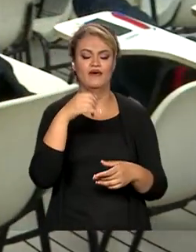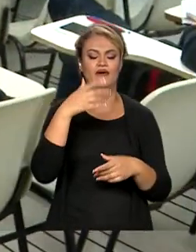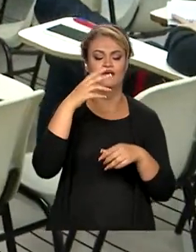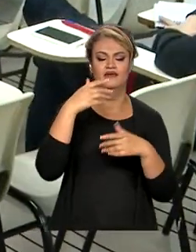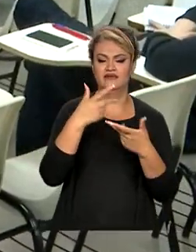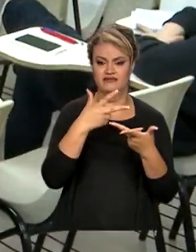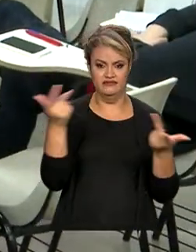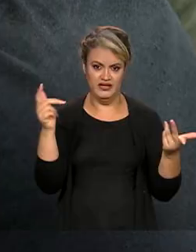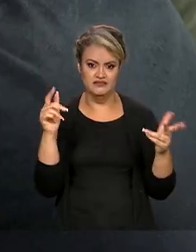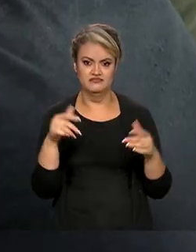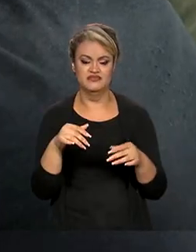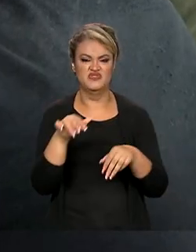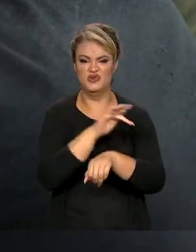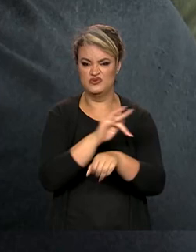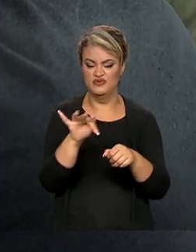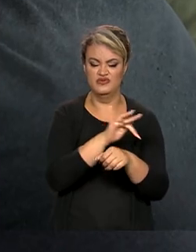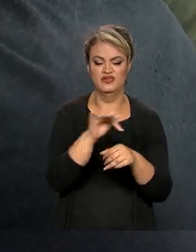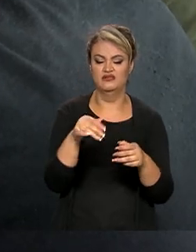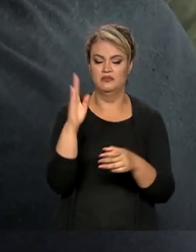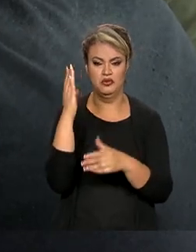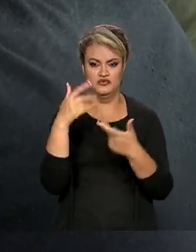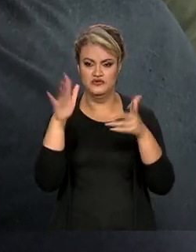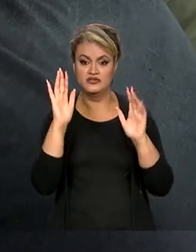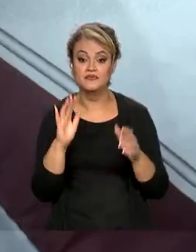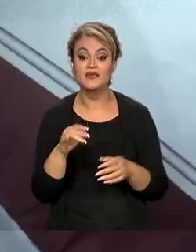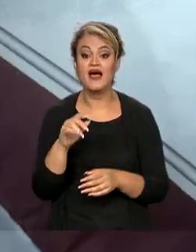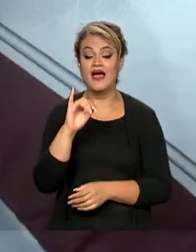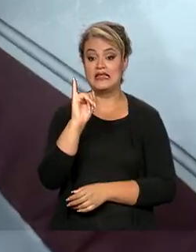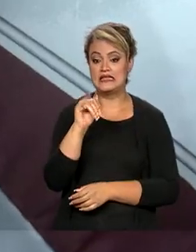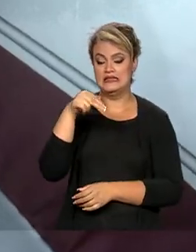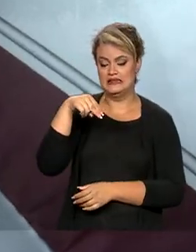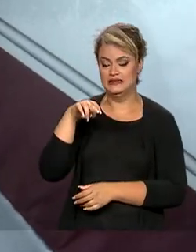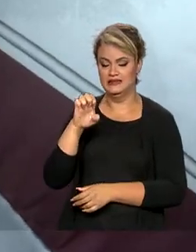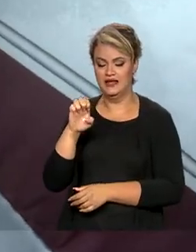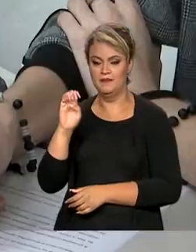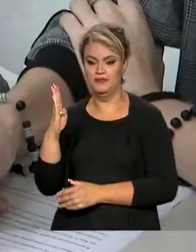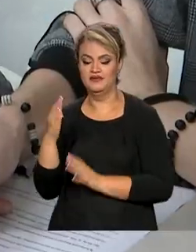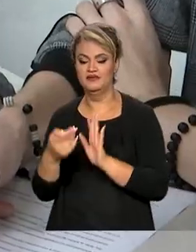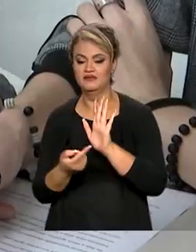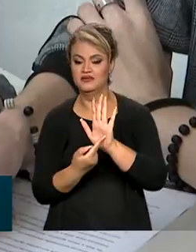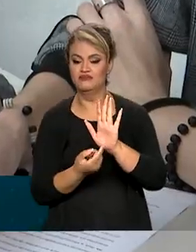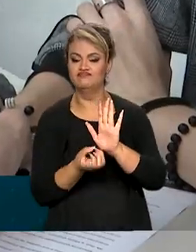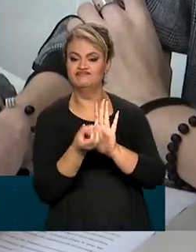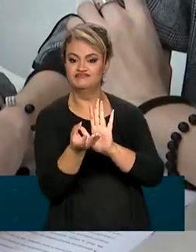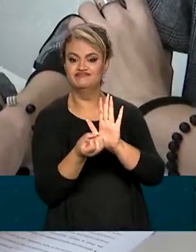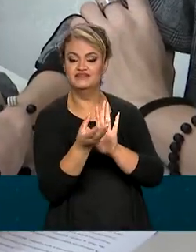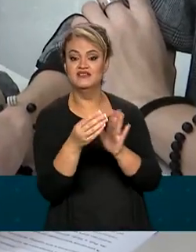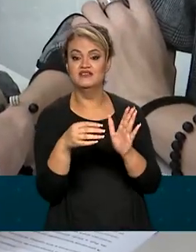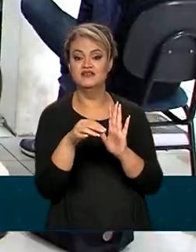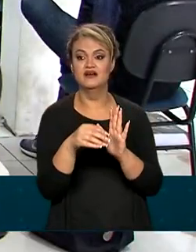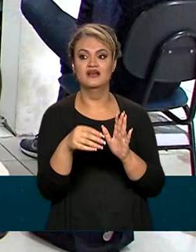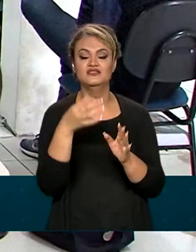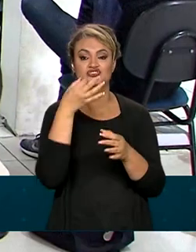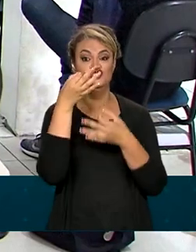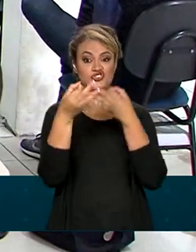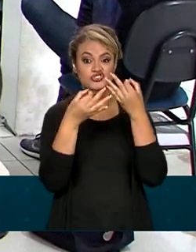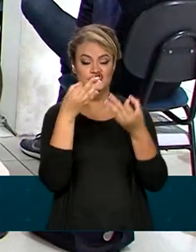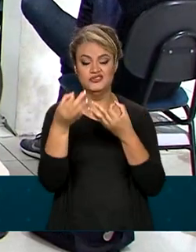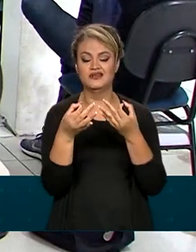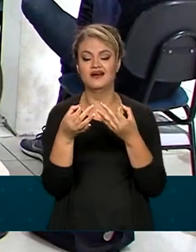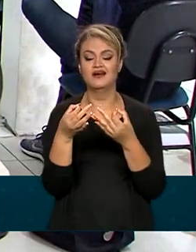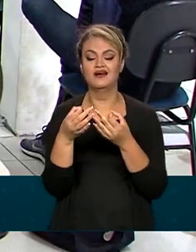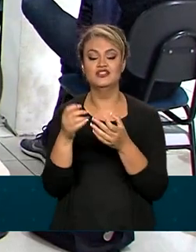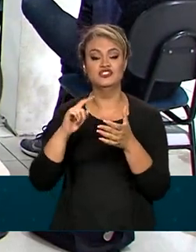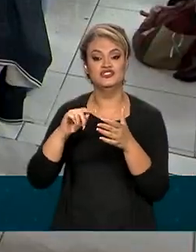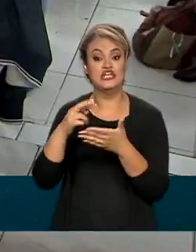ajudar os estudantes na elaboração dos textos, o Inep disponibilizou uma cartilha que traz exemplos de redações nota mil da